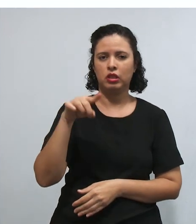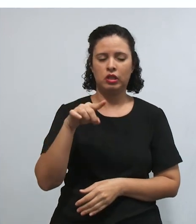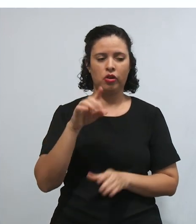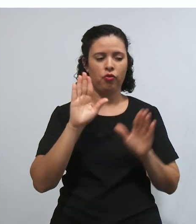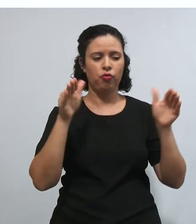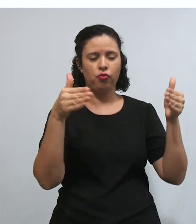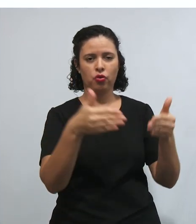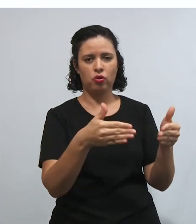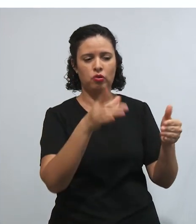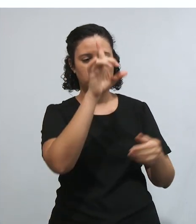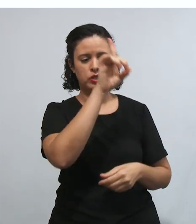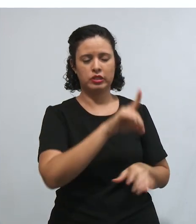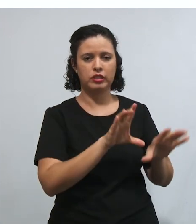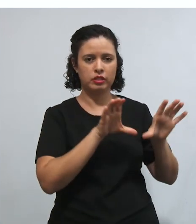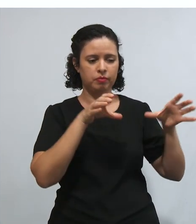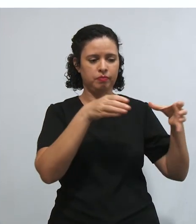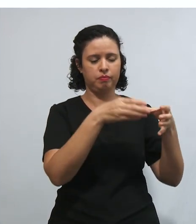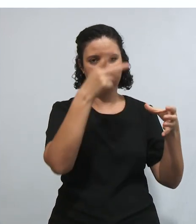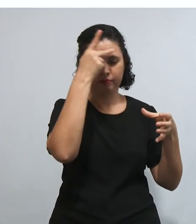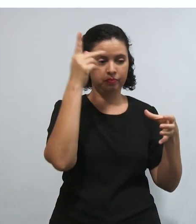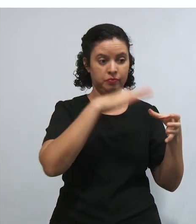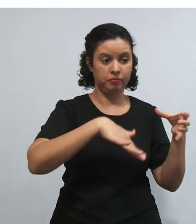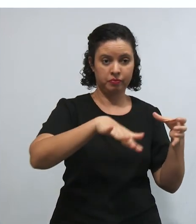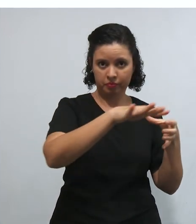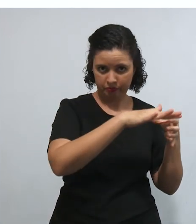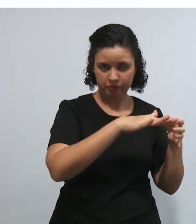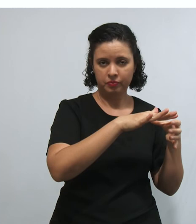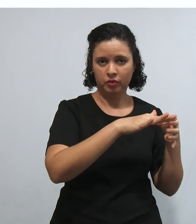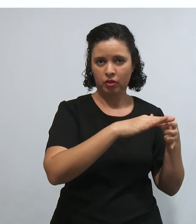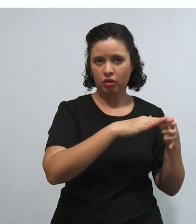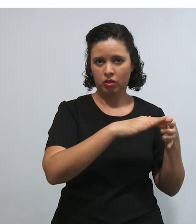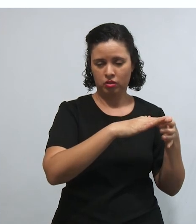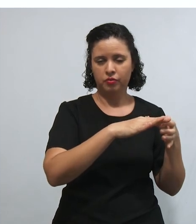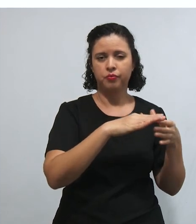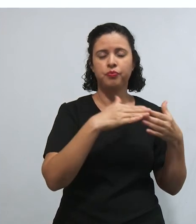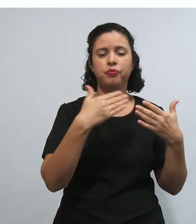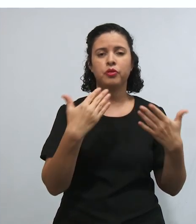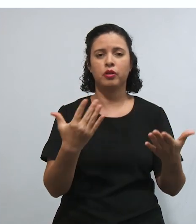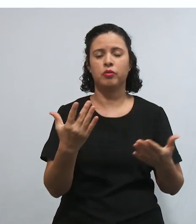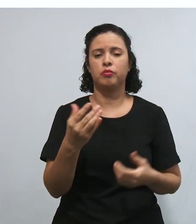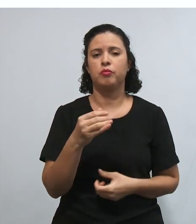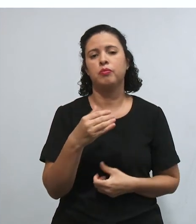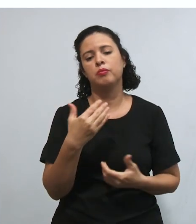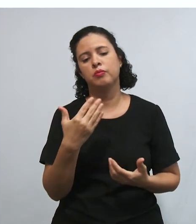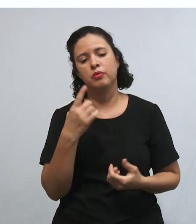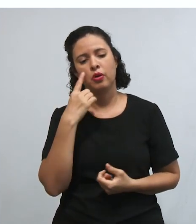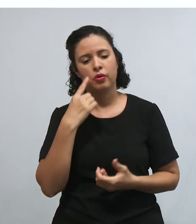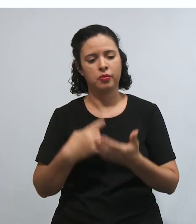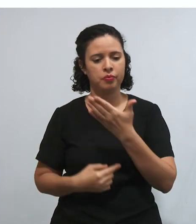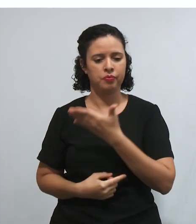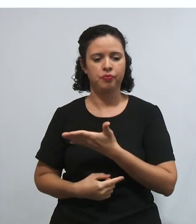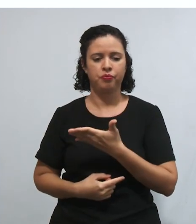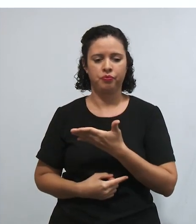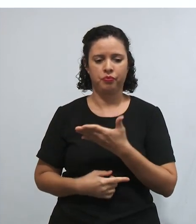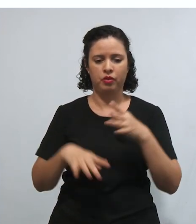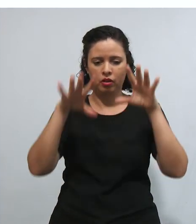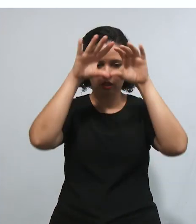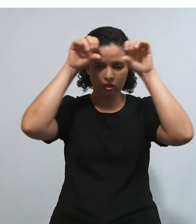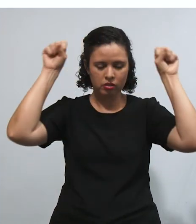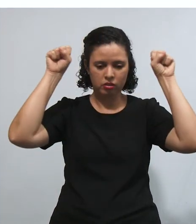maioria. Olha só o pulo do gato aqui, tá? Nós temos aqui, ó, segundo o STF,